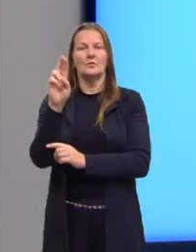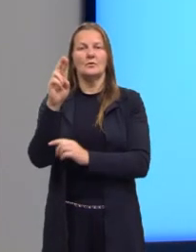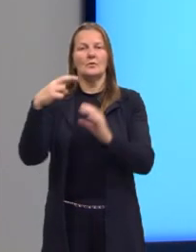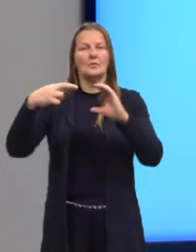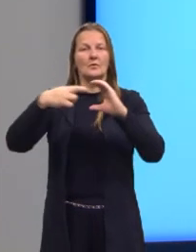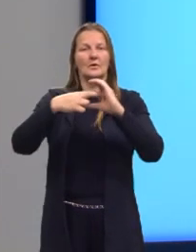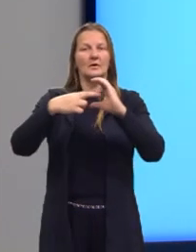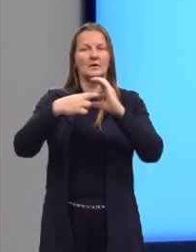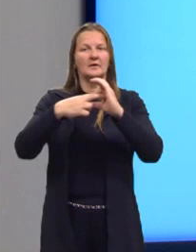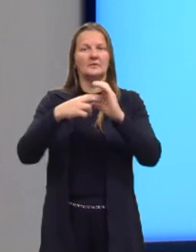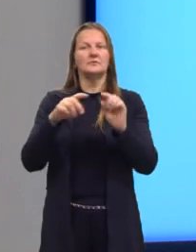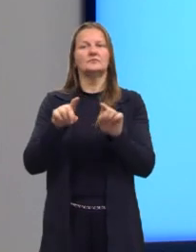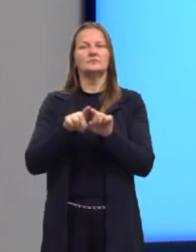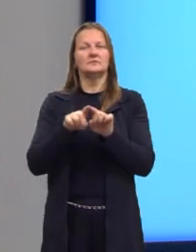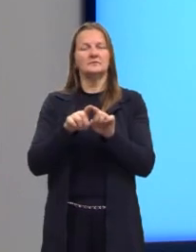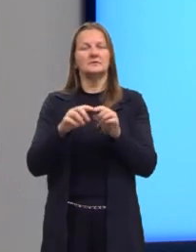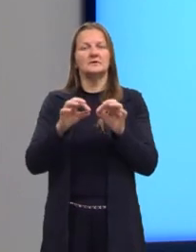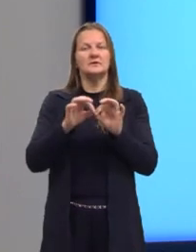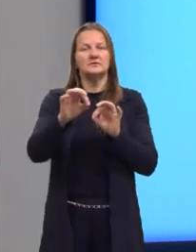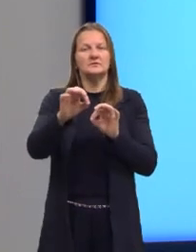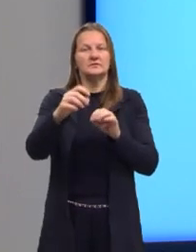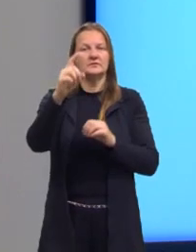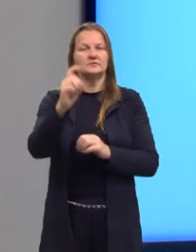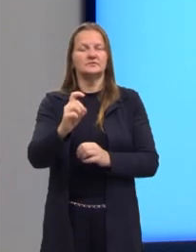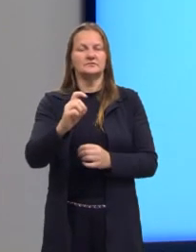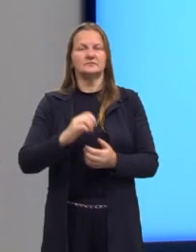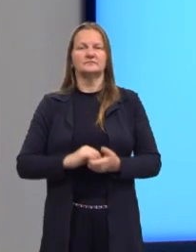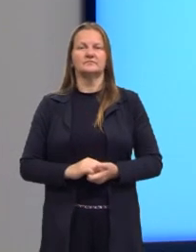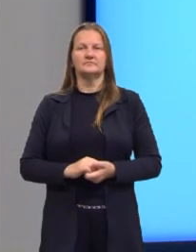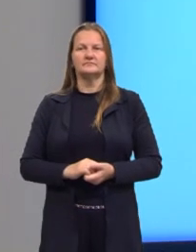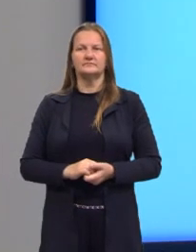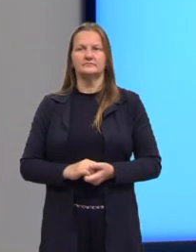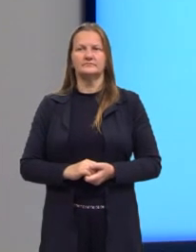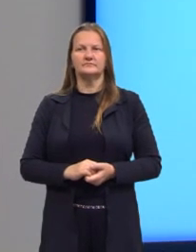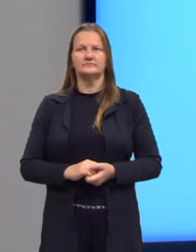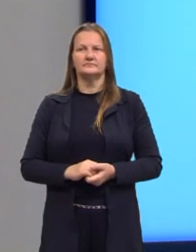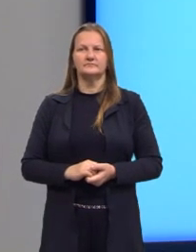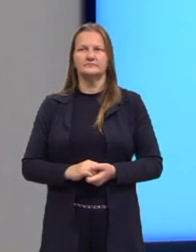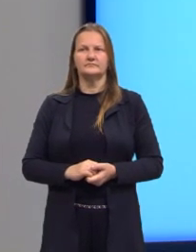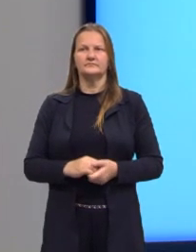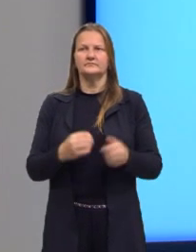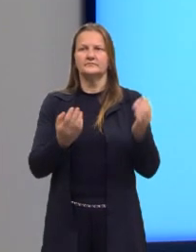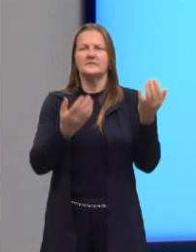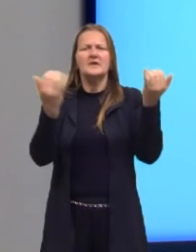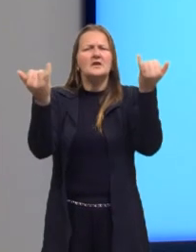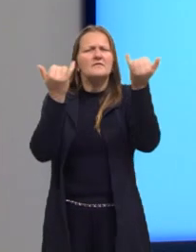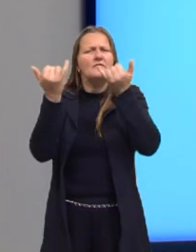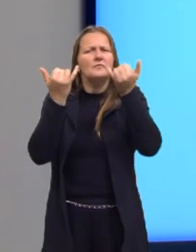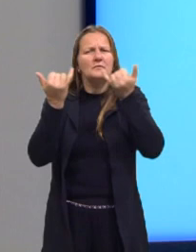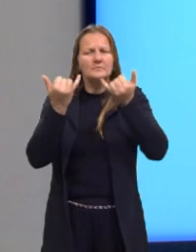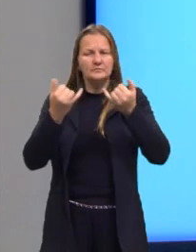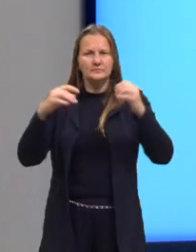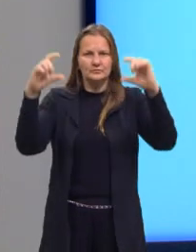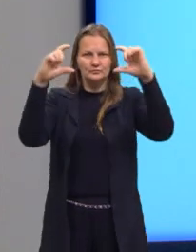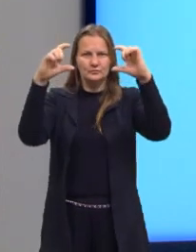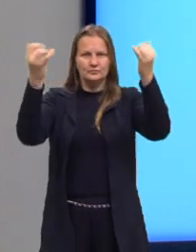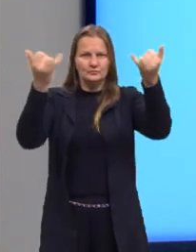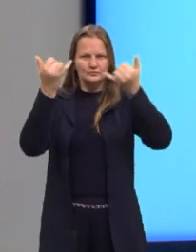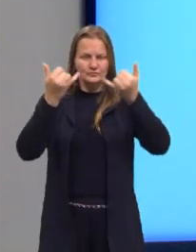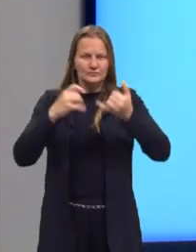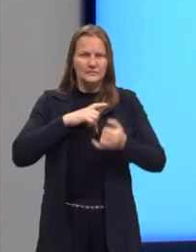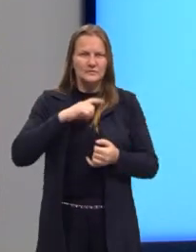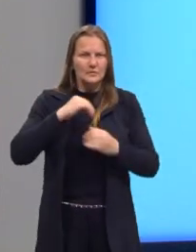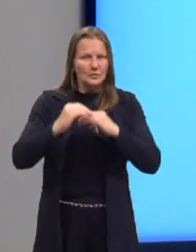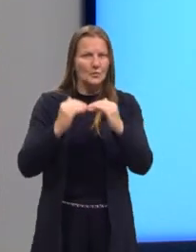R e também a distância X. Aqui então as informações que eu destaquei para a gente